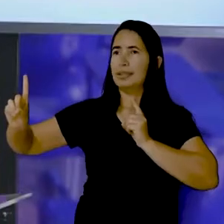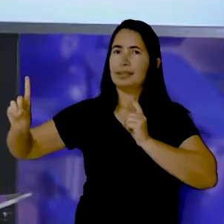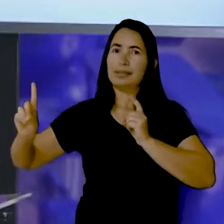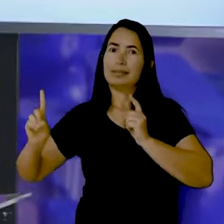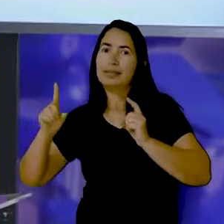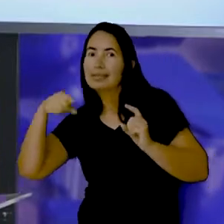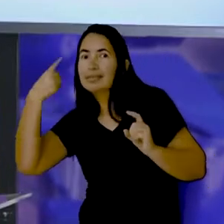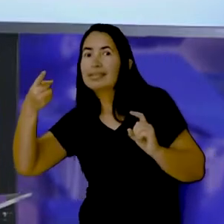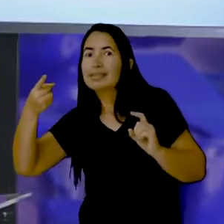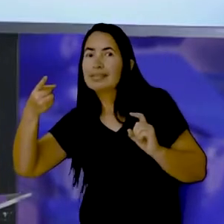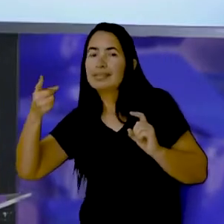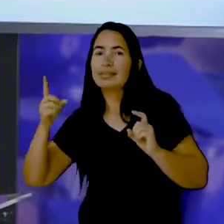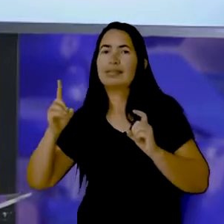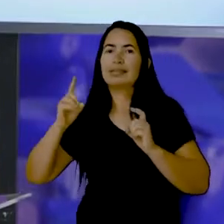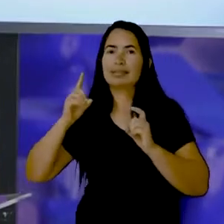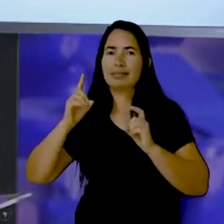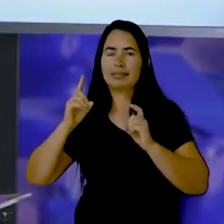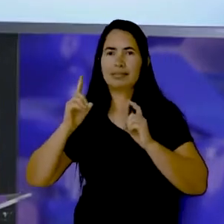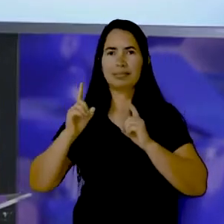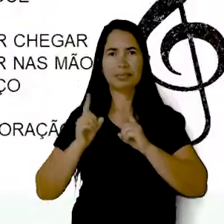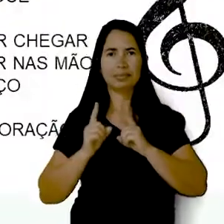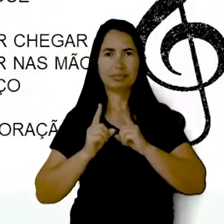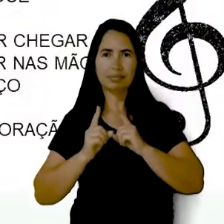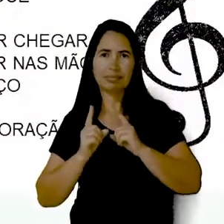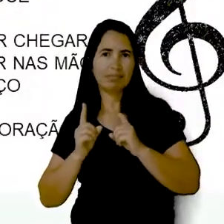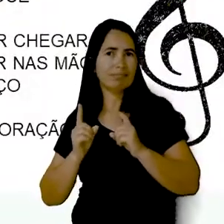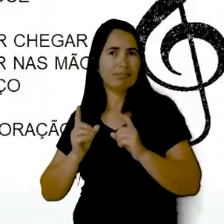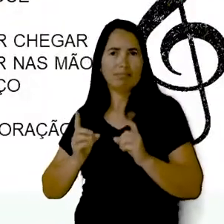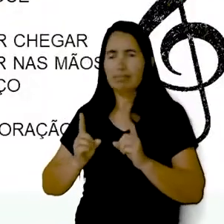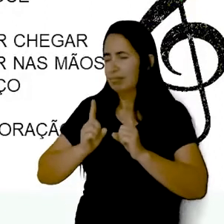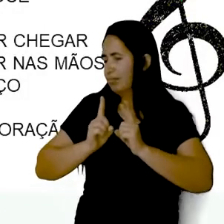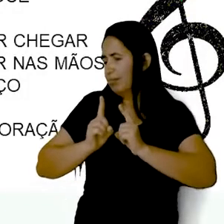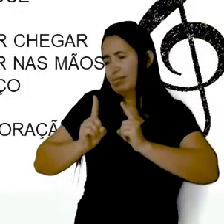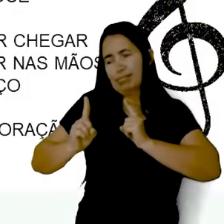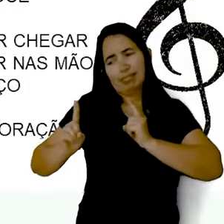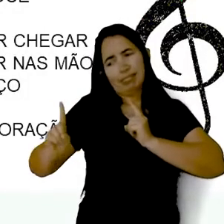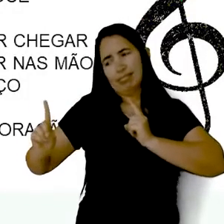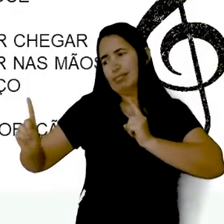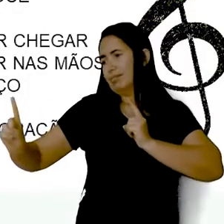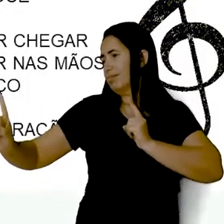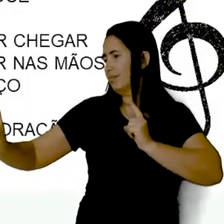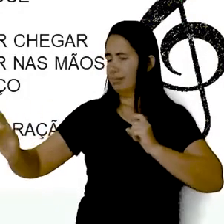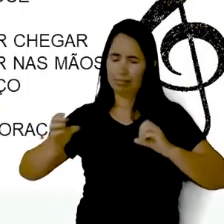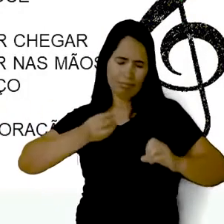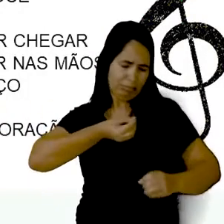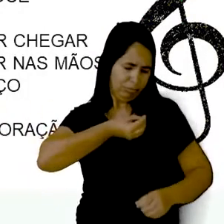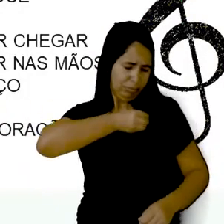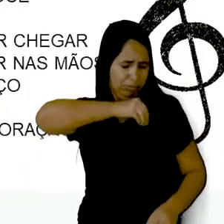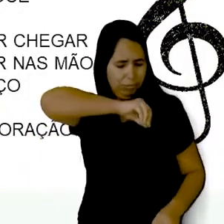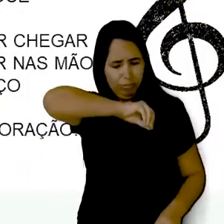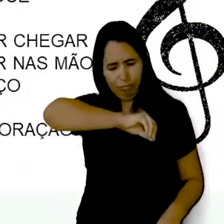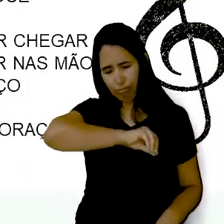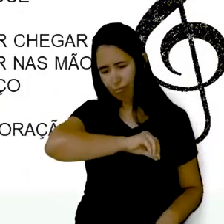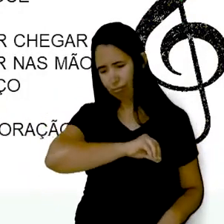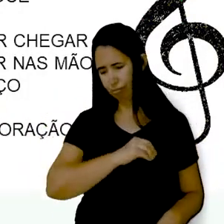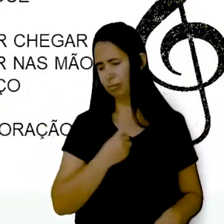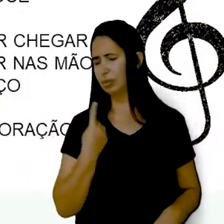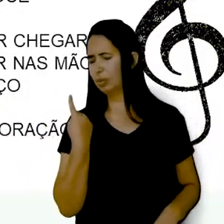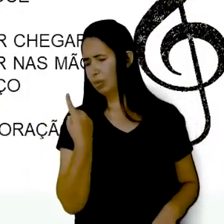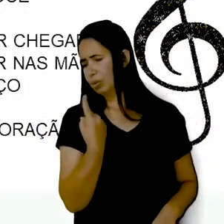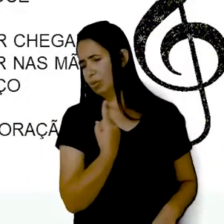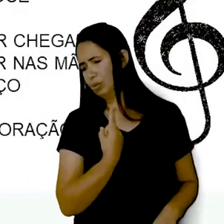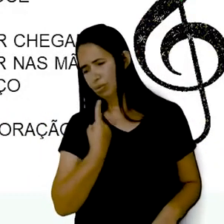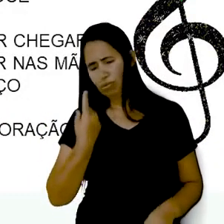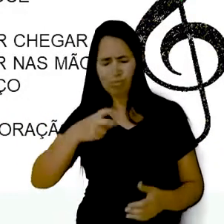a outra parte da música, ó Continua comigo Eu não existo longe de você E a solidão é meu